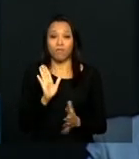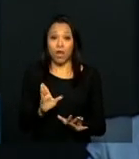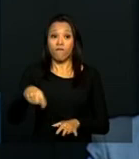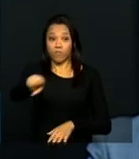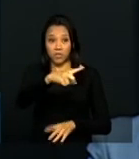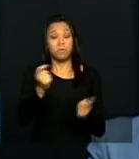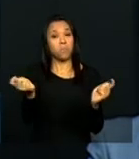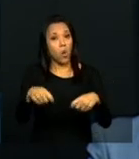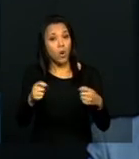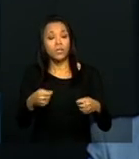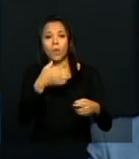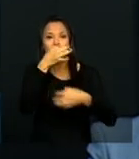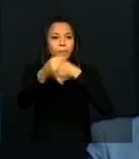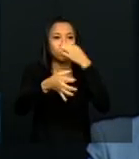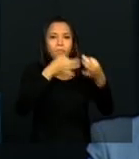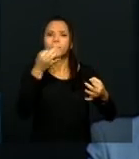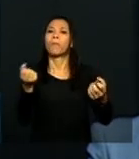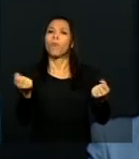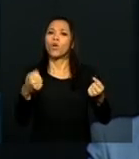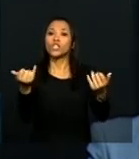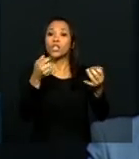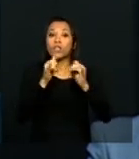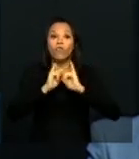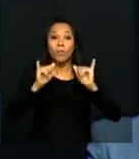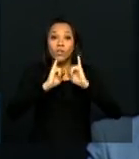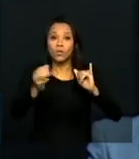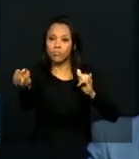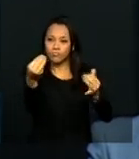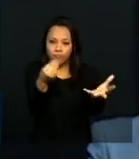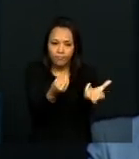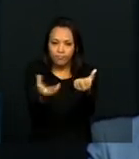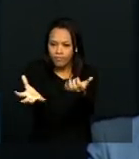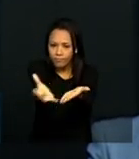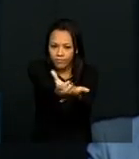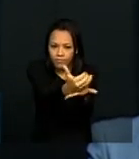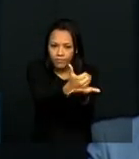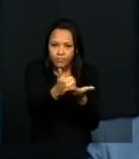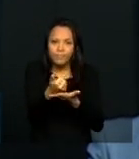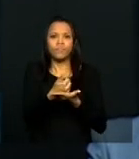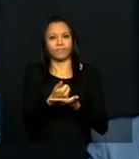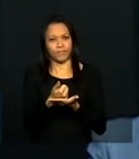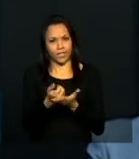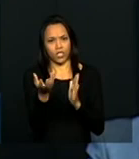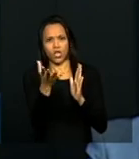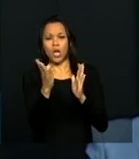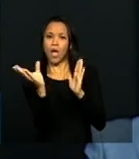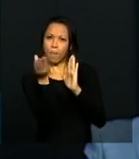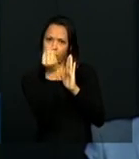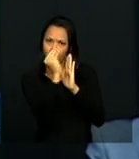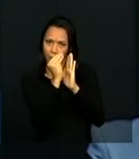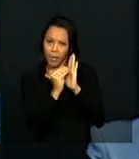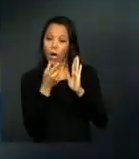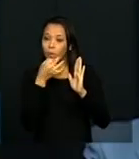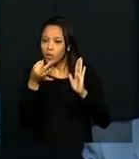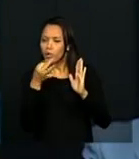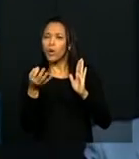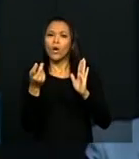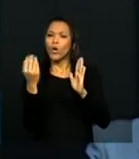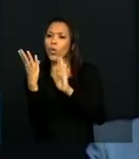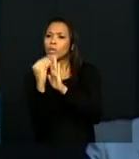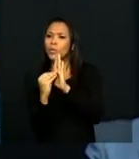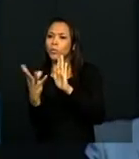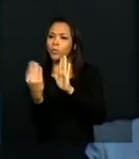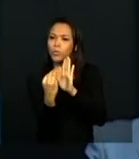também poderão colaborar com informações, uma vez que a gente trabalha o conceito de conteúdo colaborativo para que todos possam